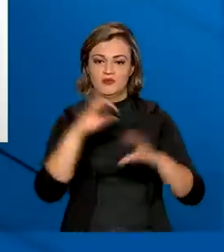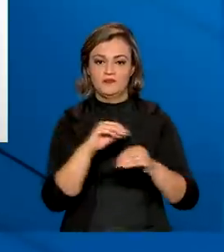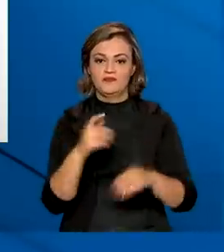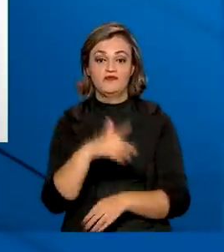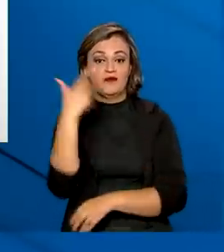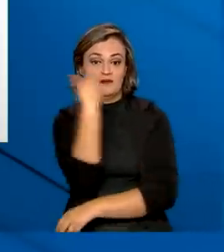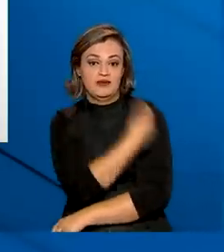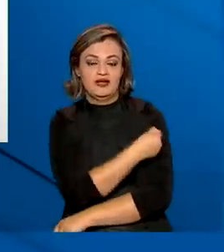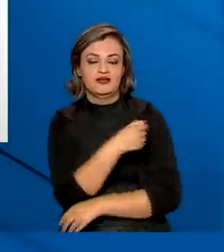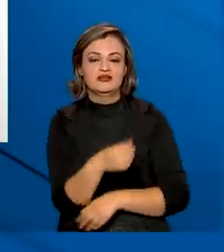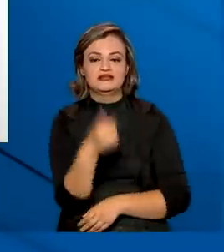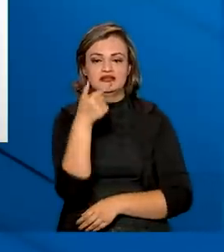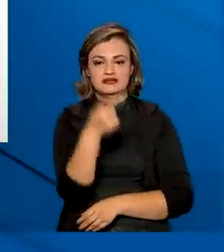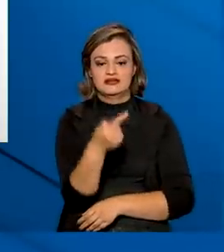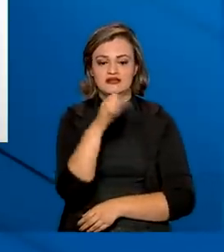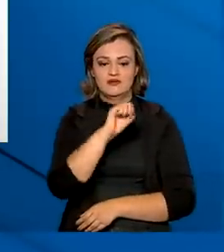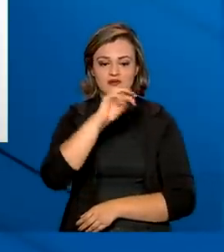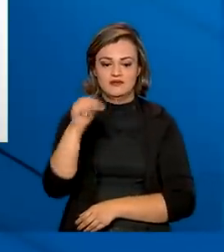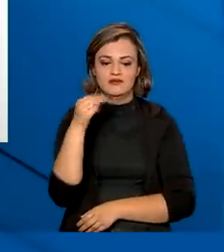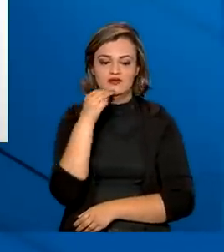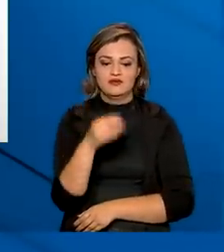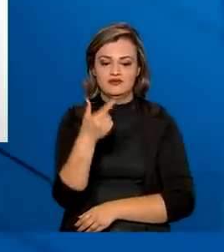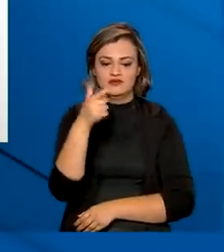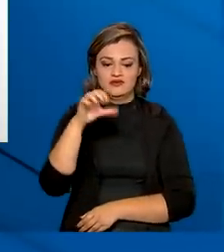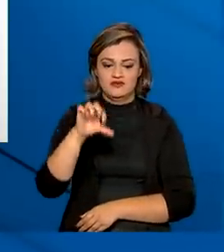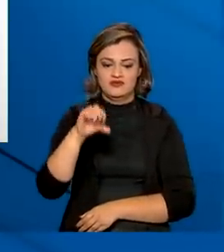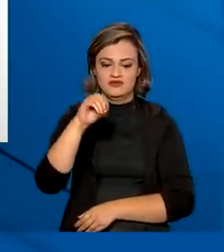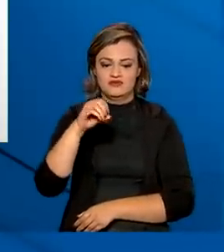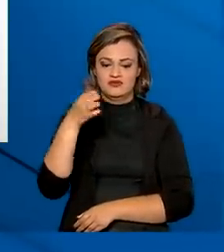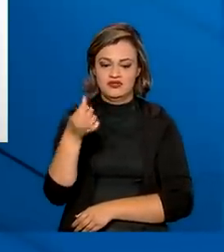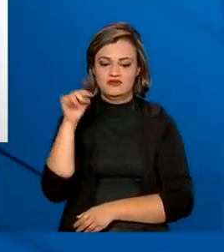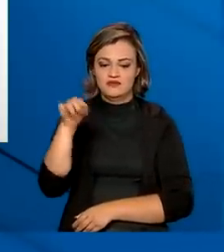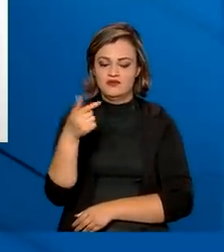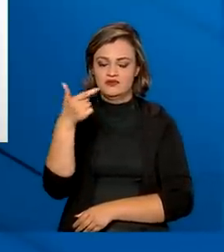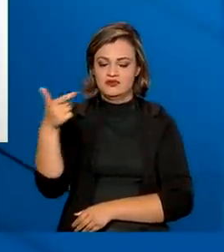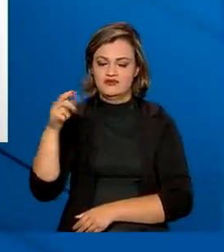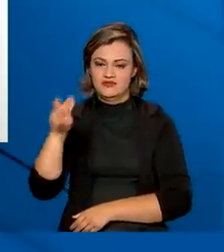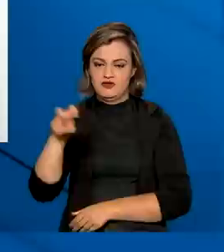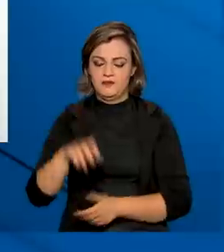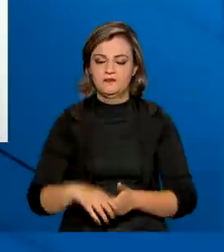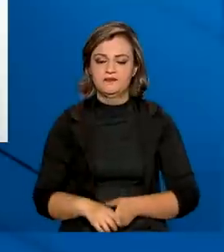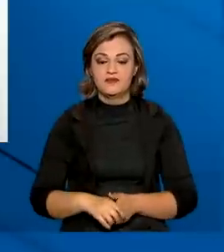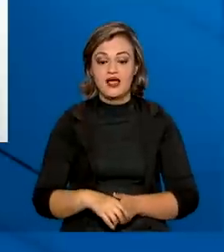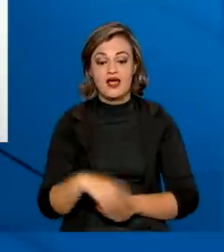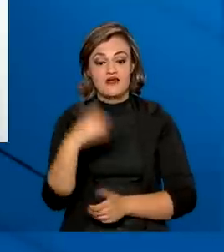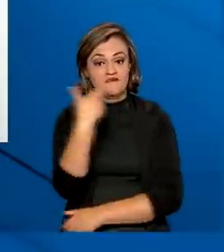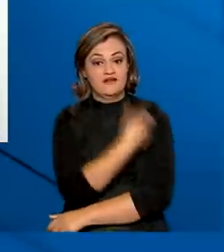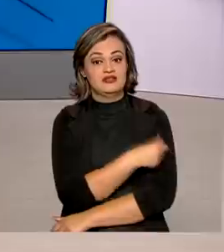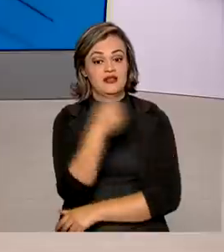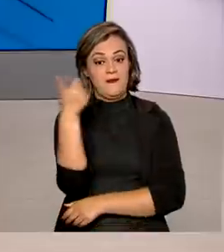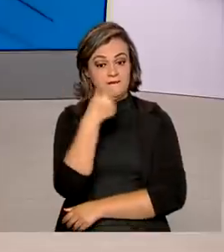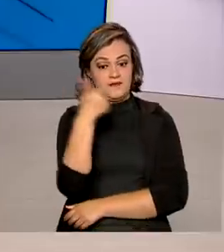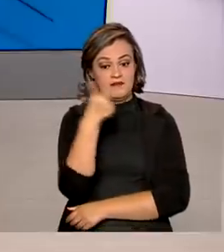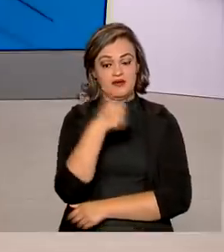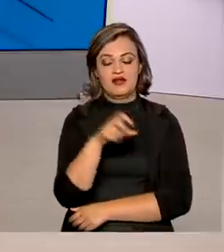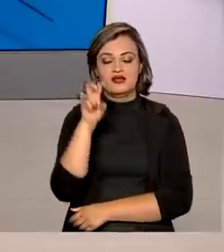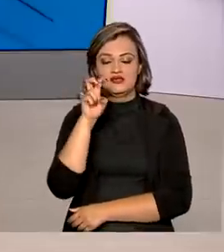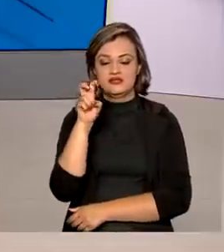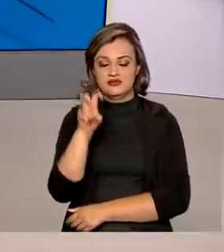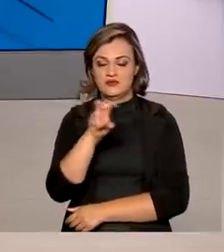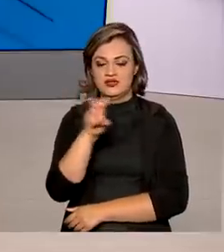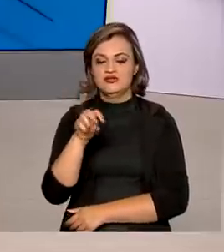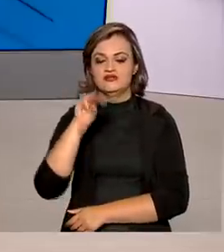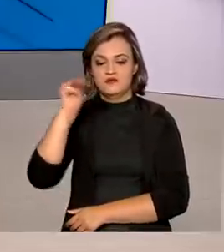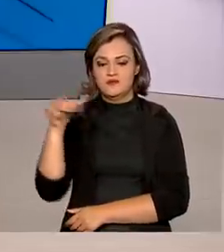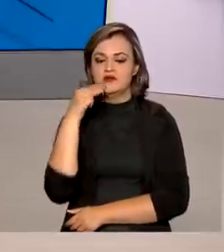aplicadas 78 milhões 906 mil 225 doses ao todo. Quem tomou a primeira dose? 55